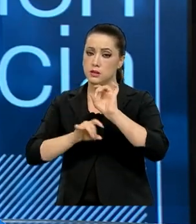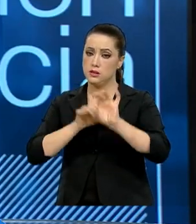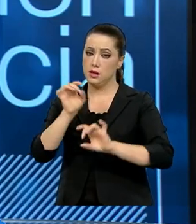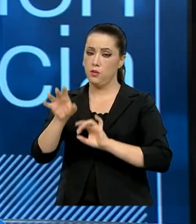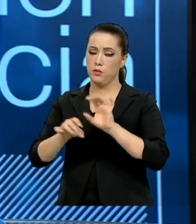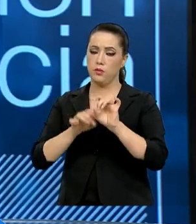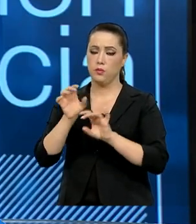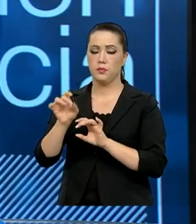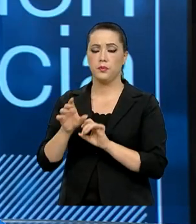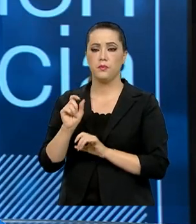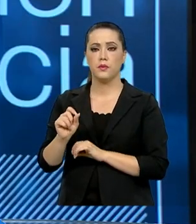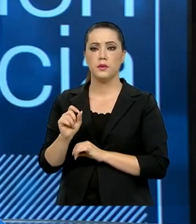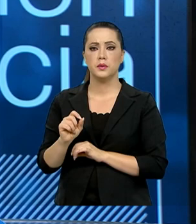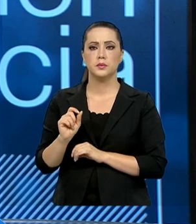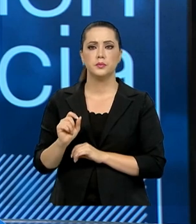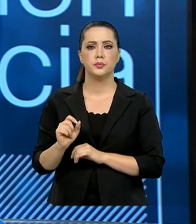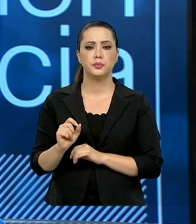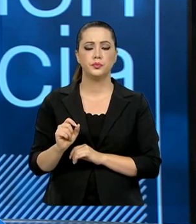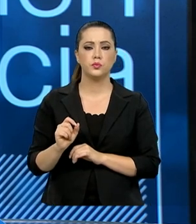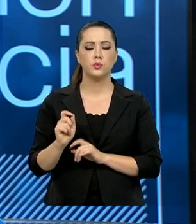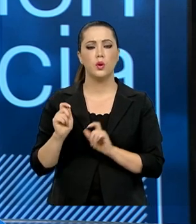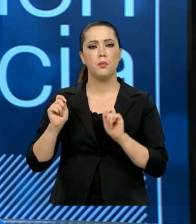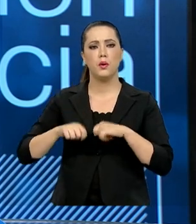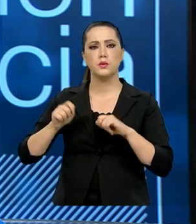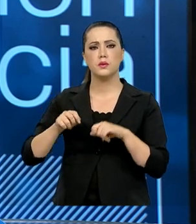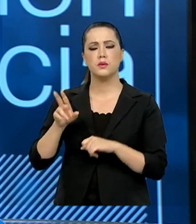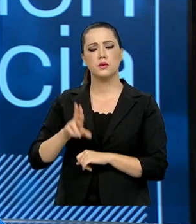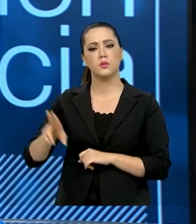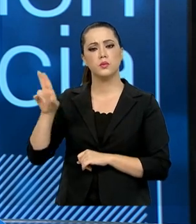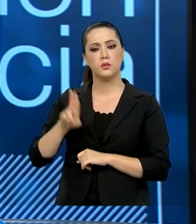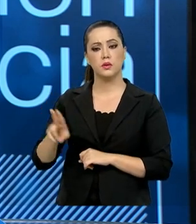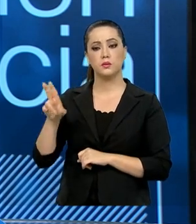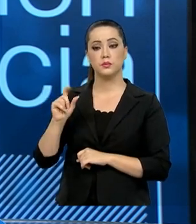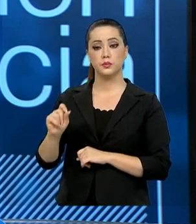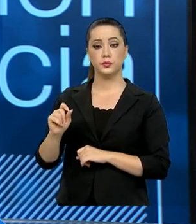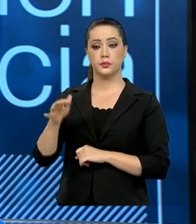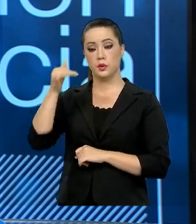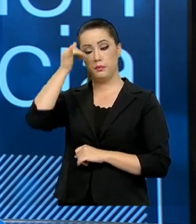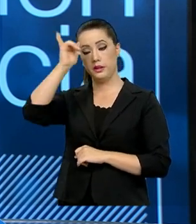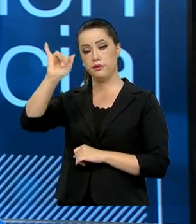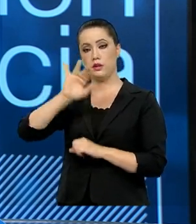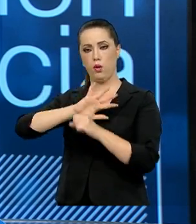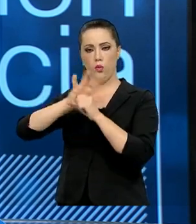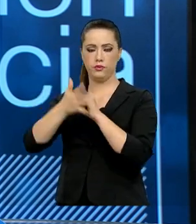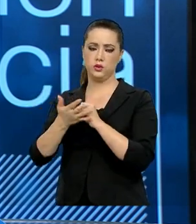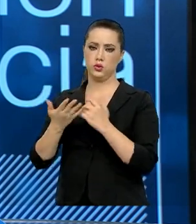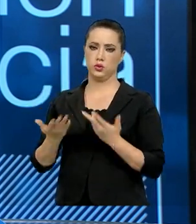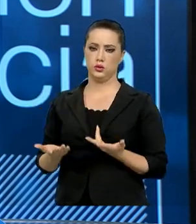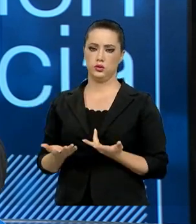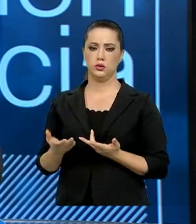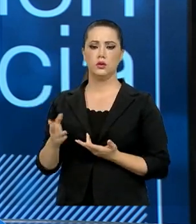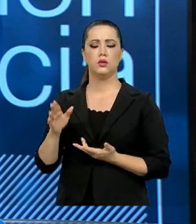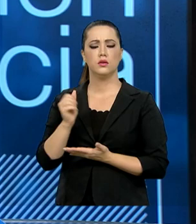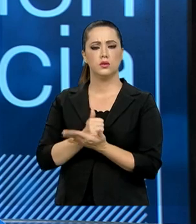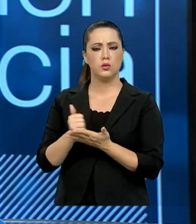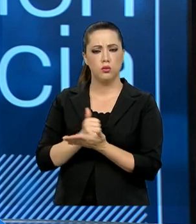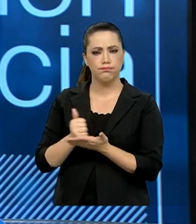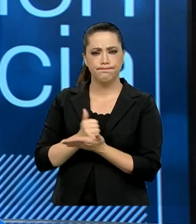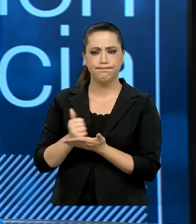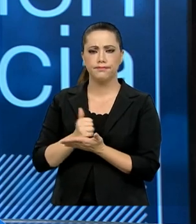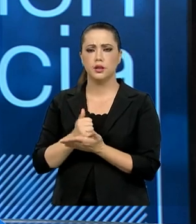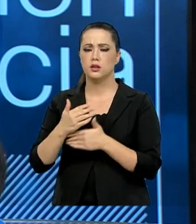para que possa ser utilizado para combate à pandemia. Ou seja, foram fármacos que foram